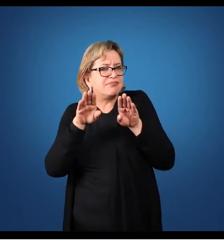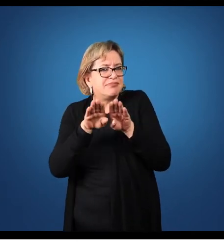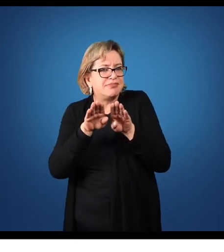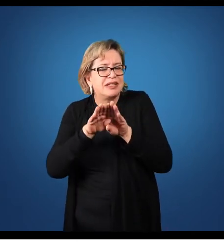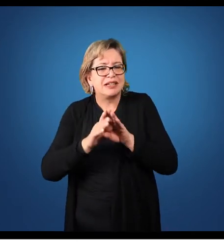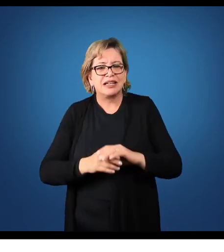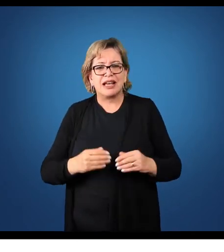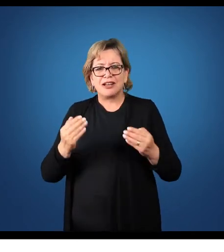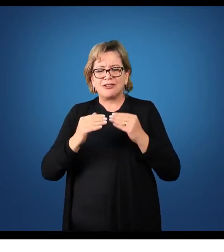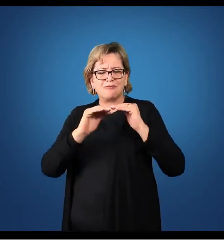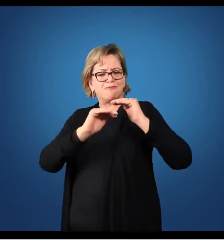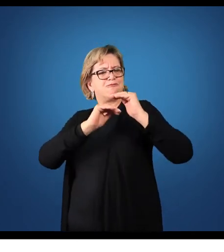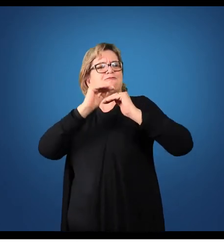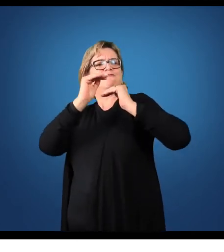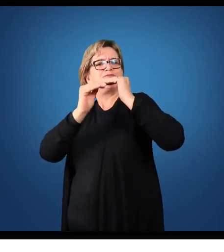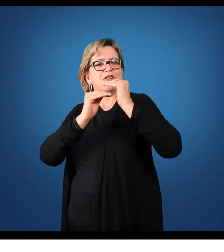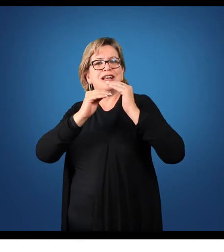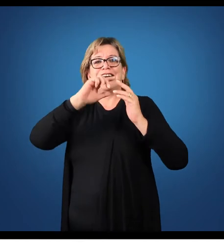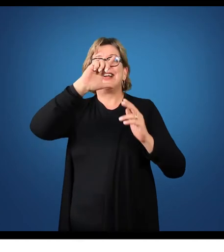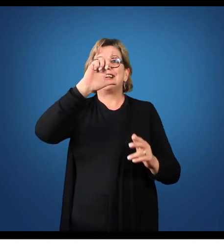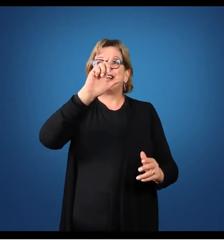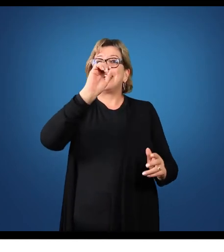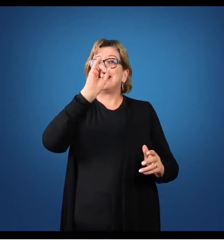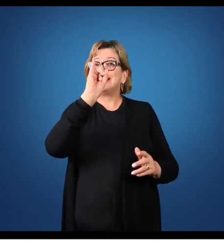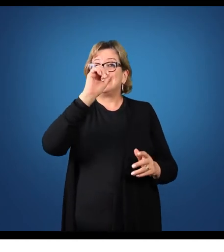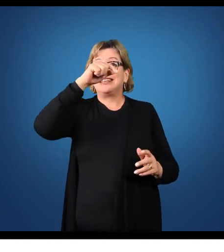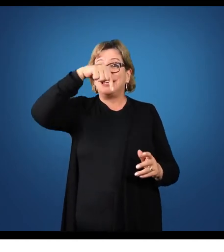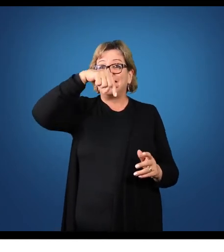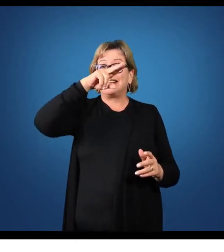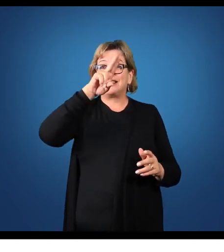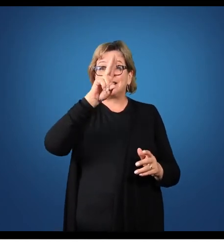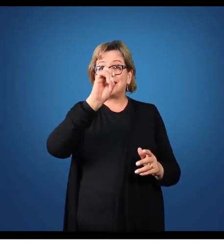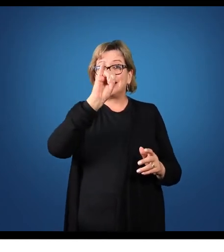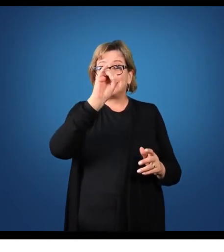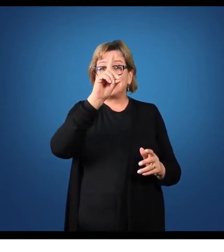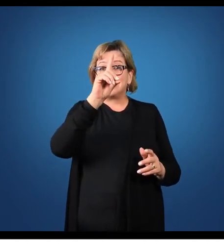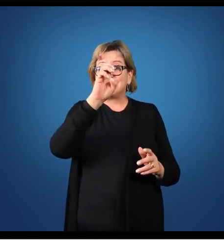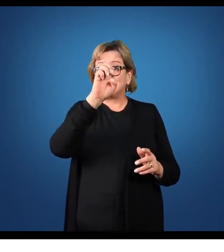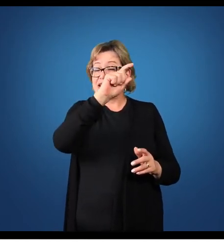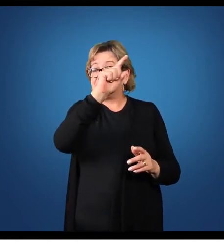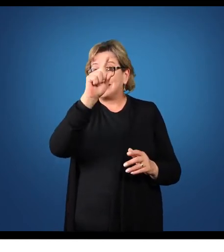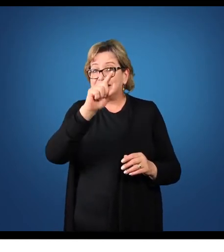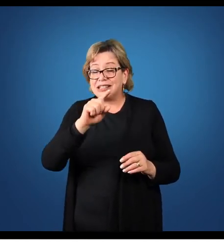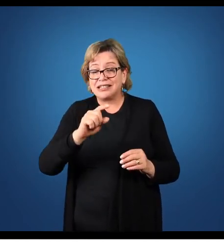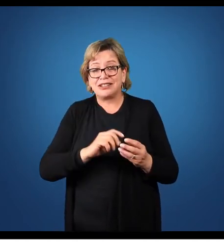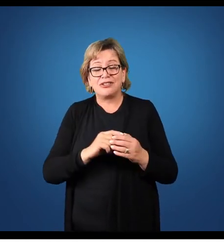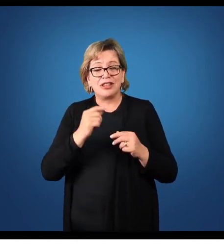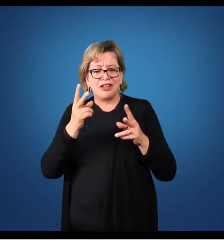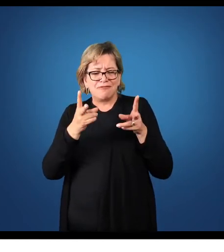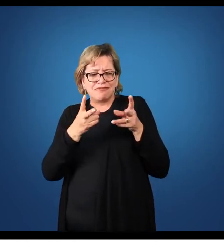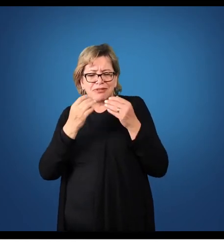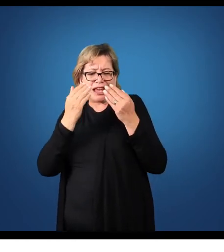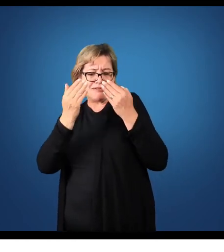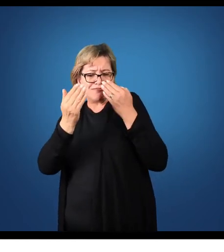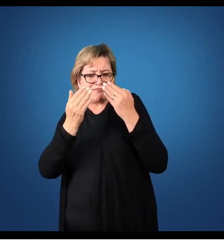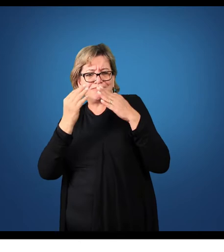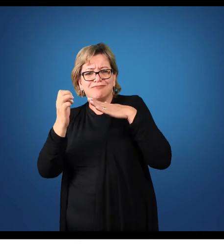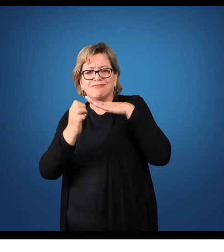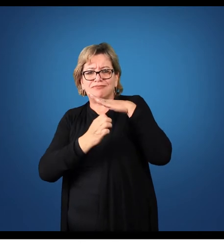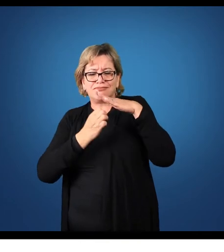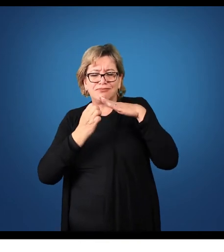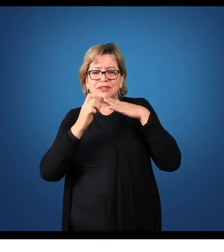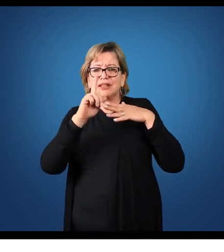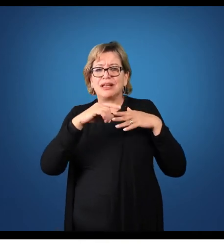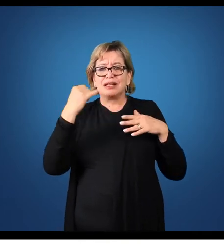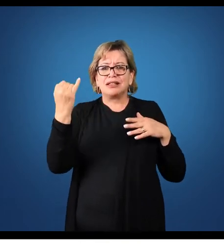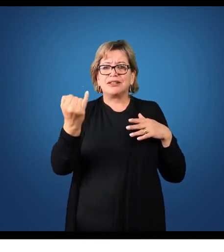Ela está melhorando a sua liquidez? Então, a análise dela por ela mesma é importante para